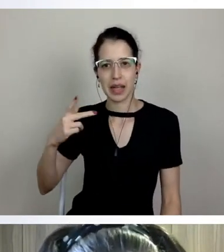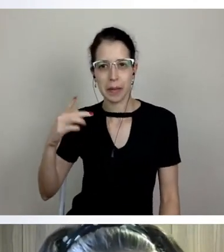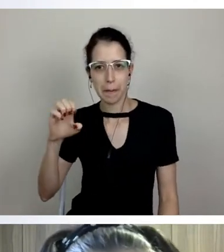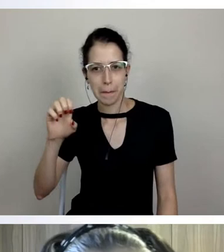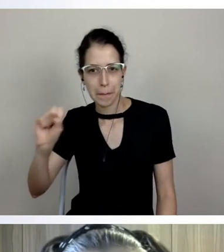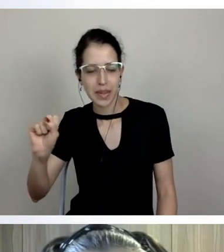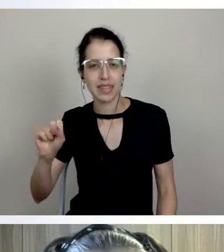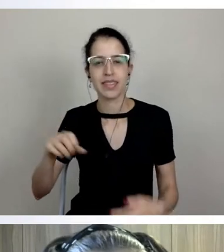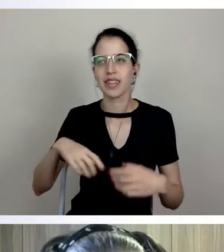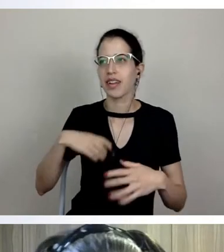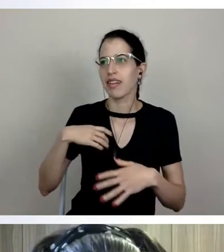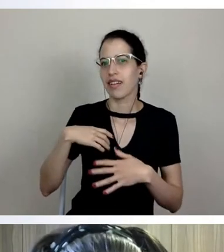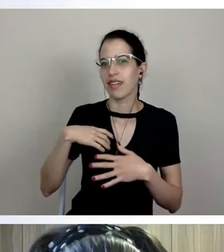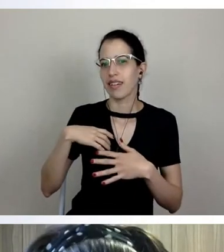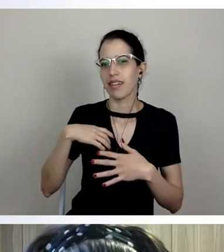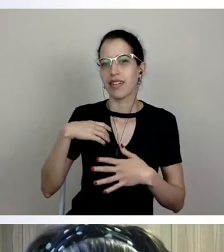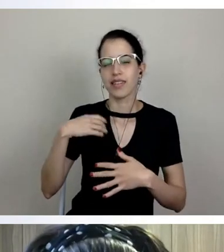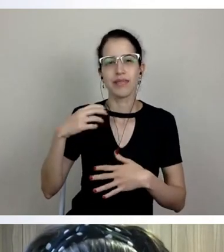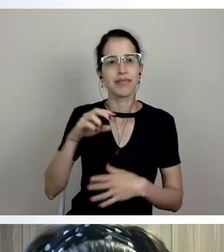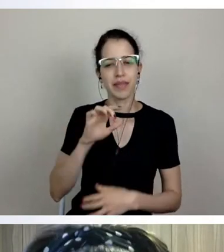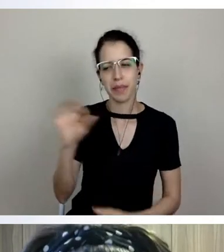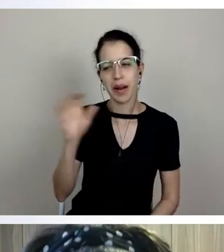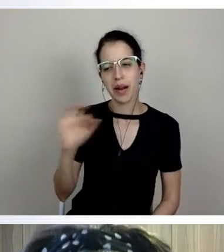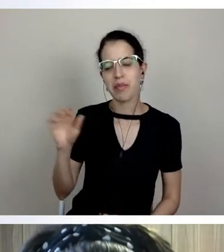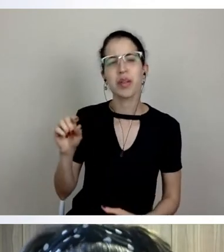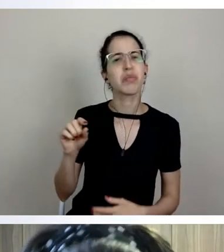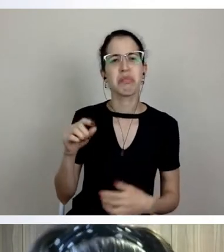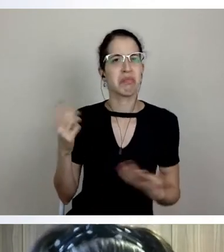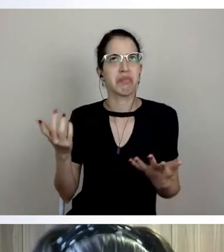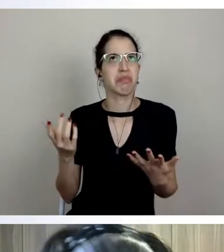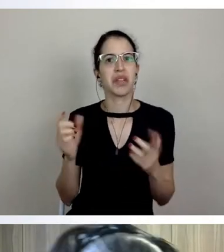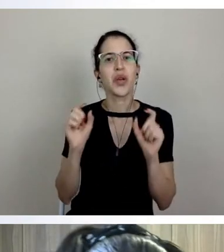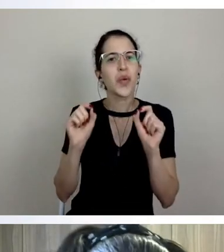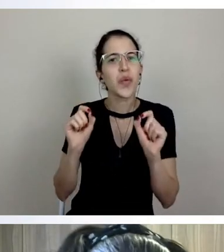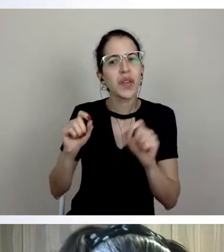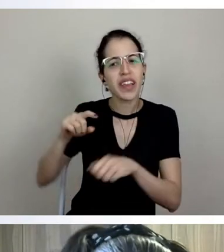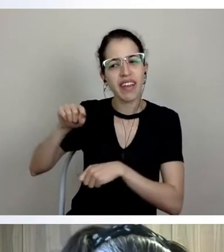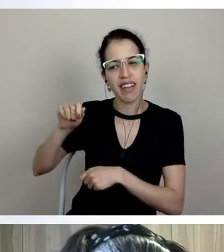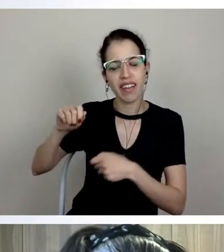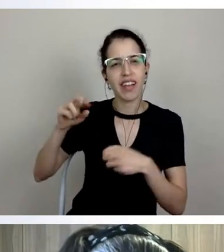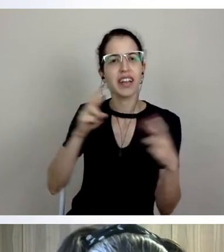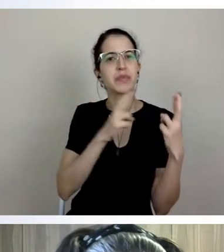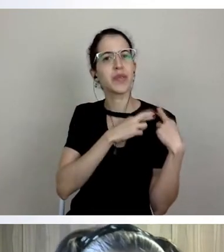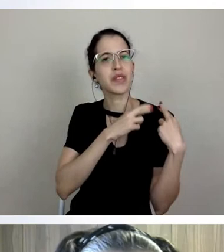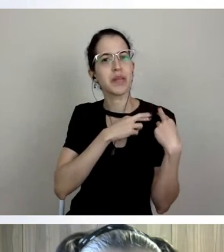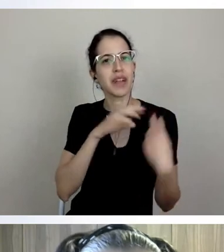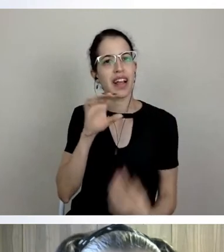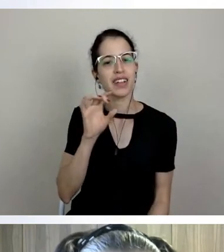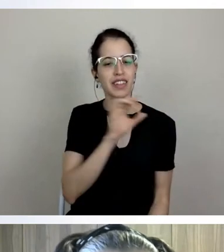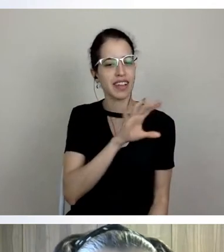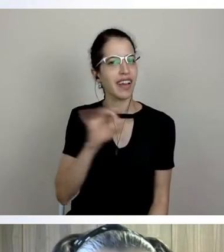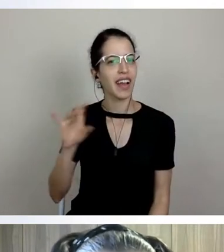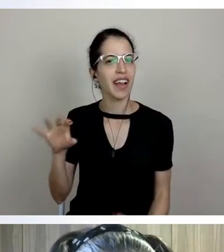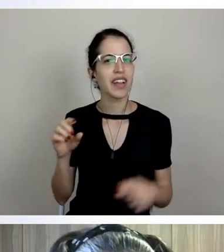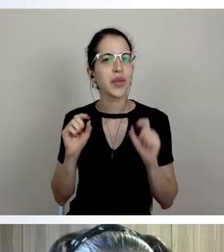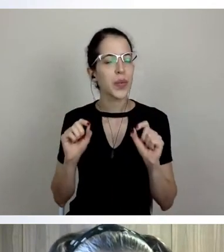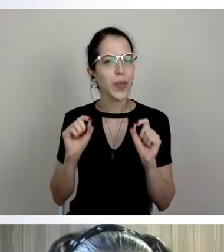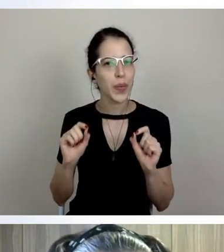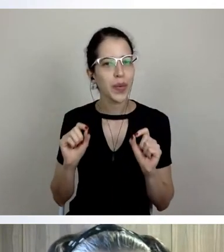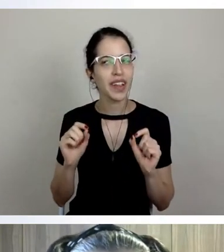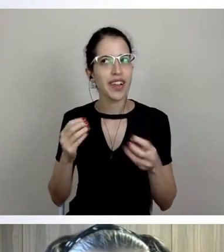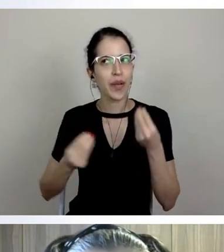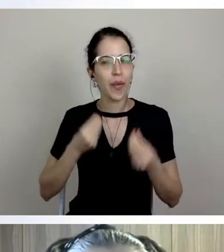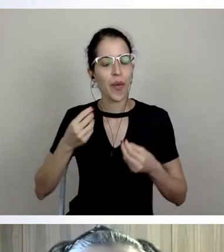Vigilância Sanitária, então, o que faz cada um desses órgãos, de certa forma, e como que ele dialoga com a comunidade